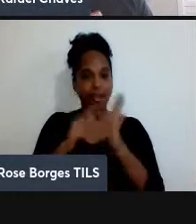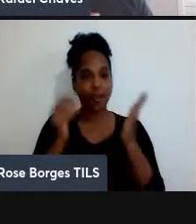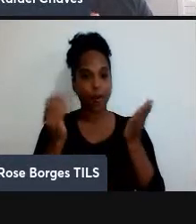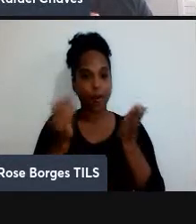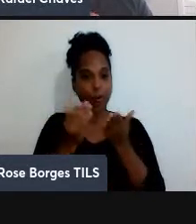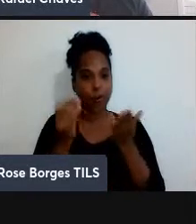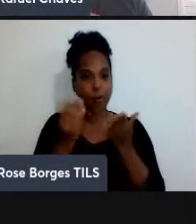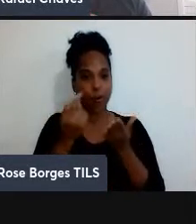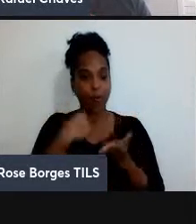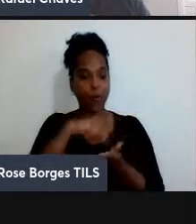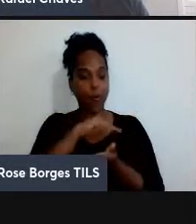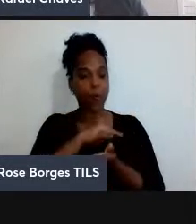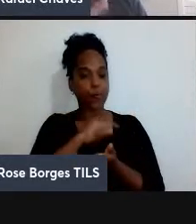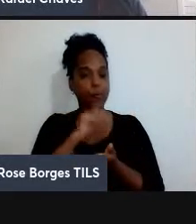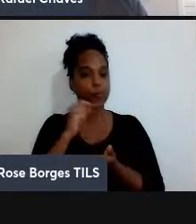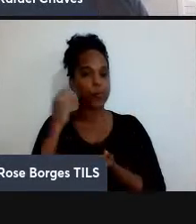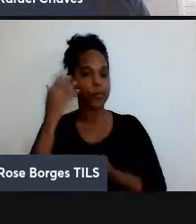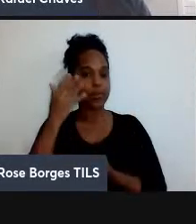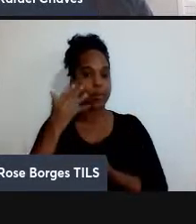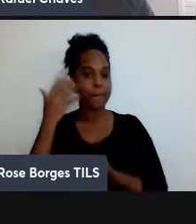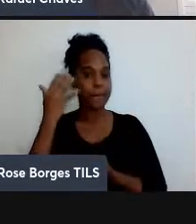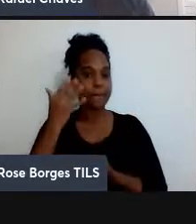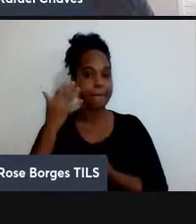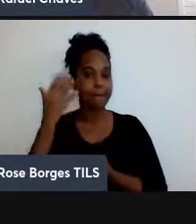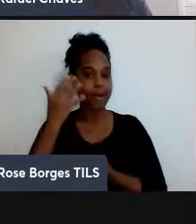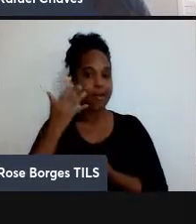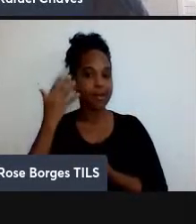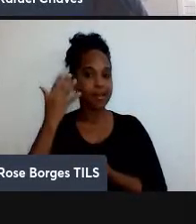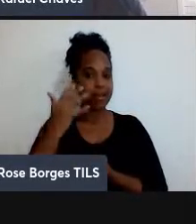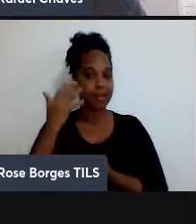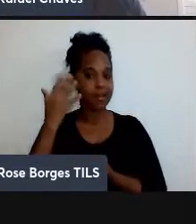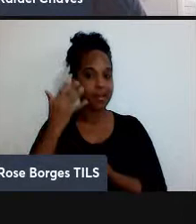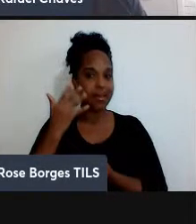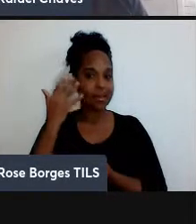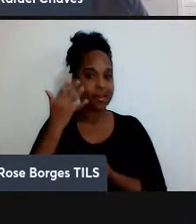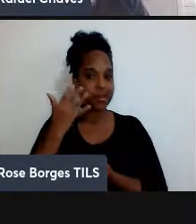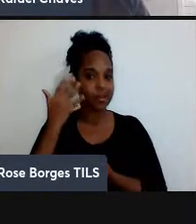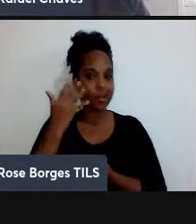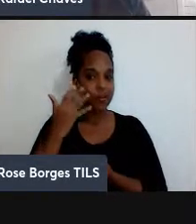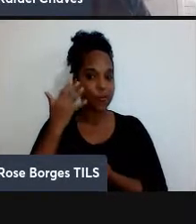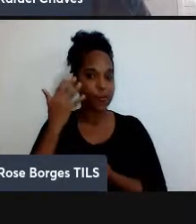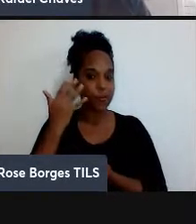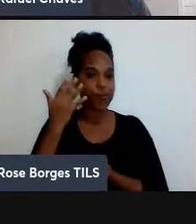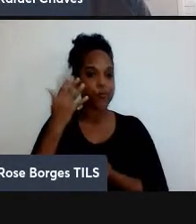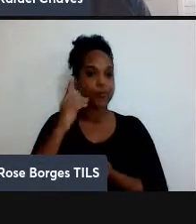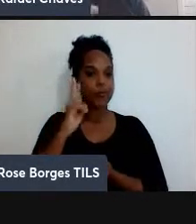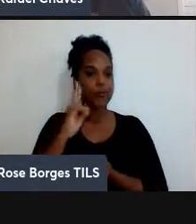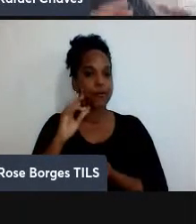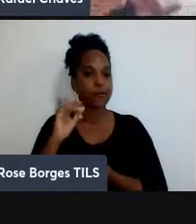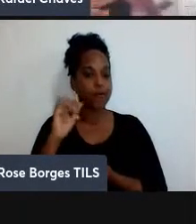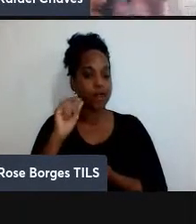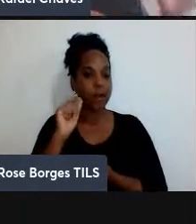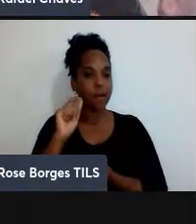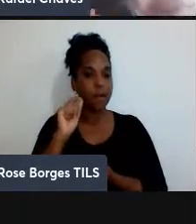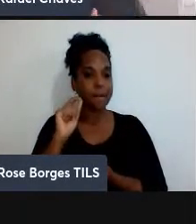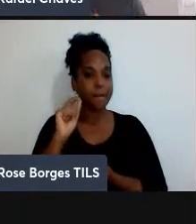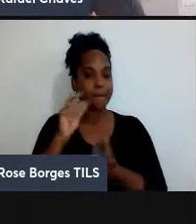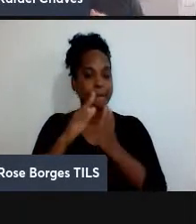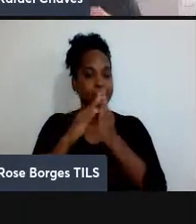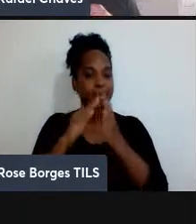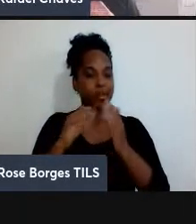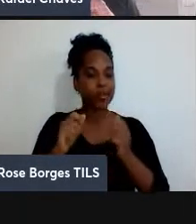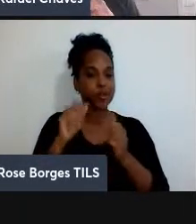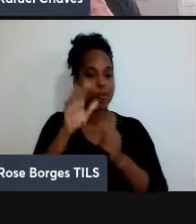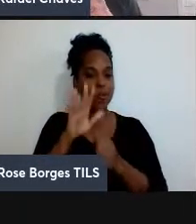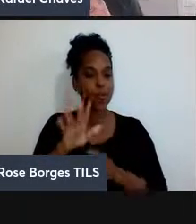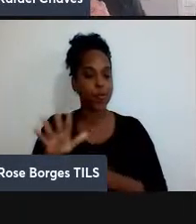essa palestra vai ser bastante não técnica, então o professor José Geral me pediu para que desse um panorama mesmo,